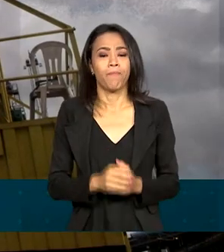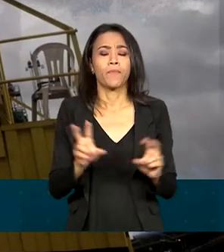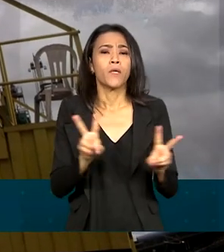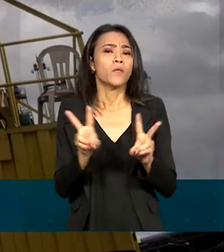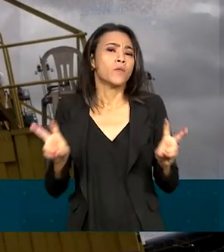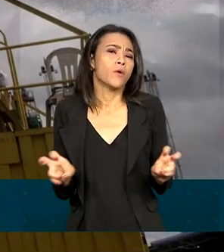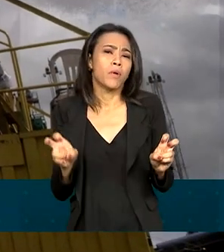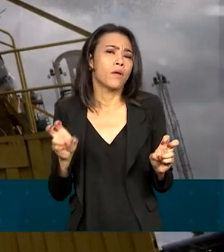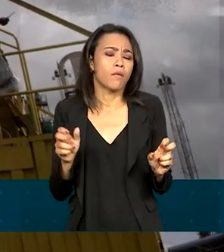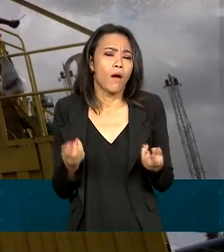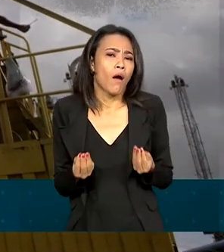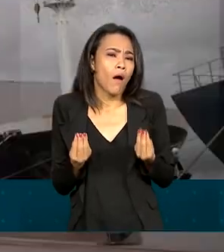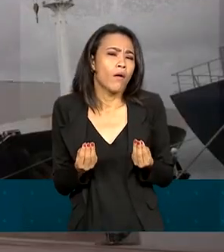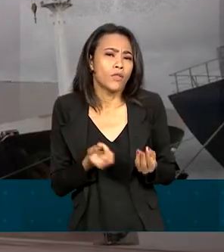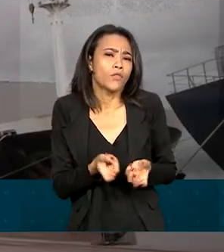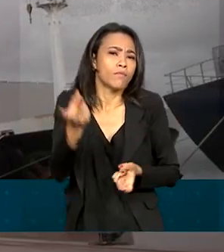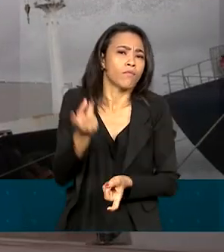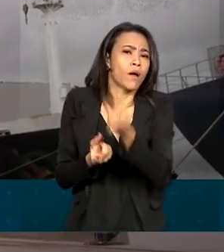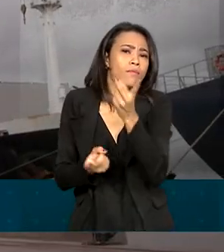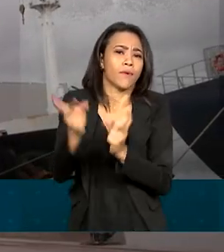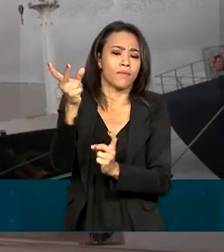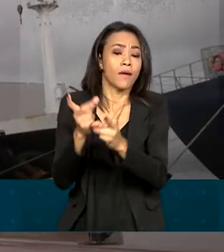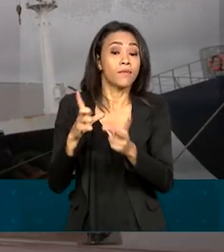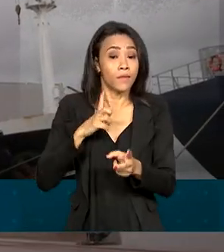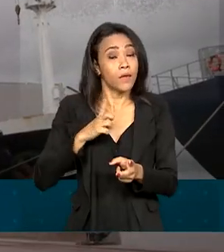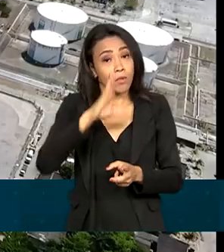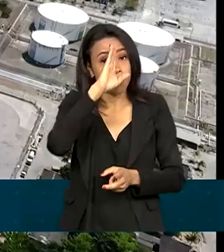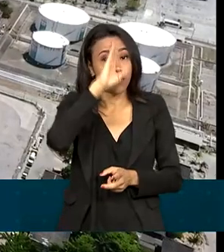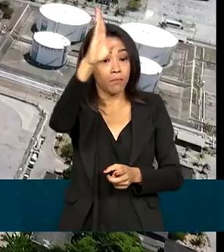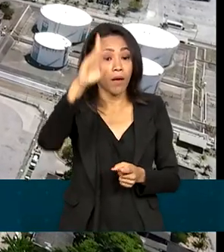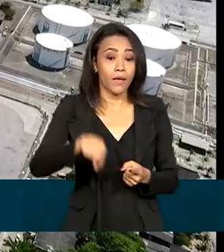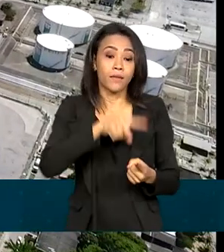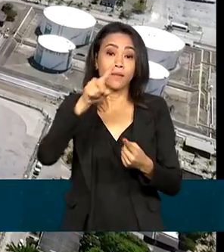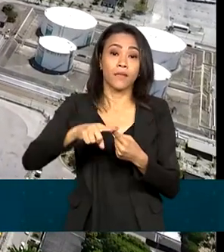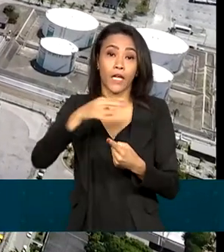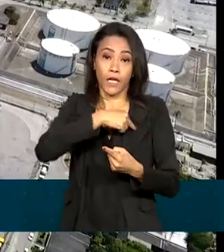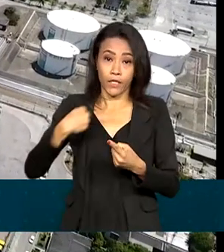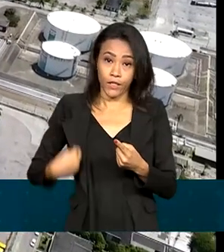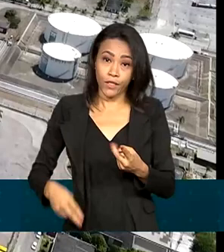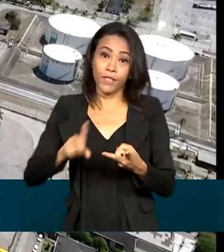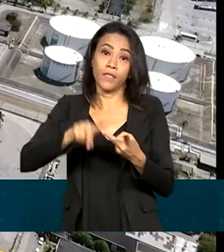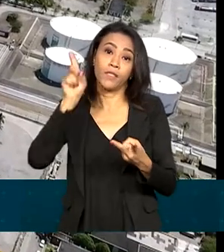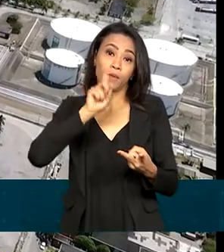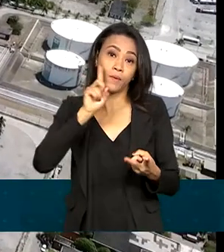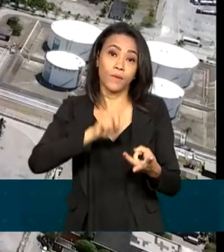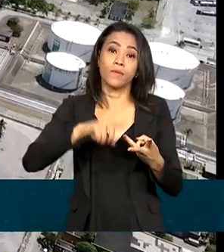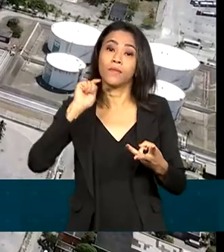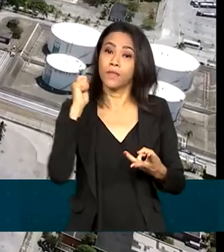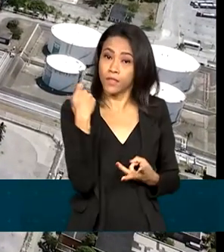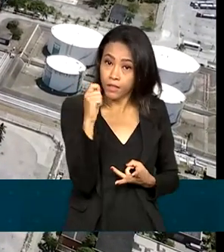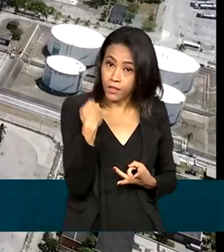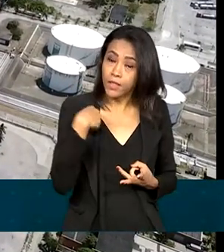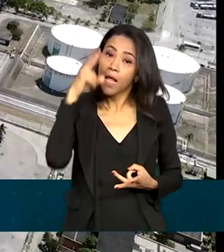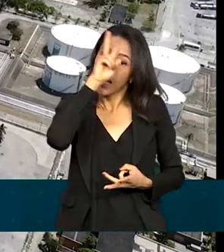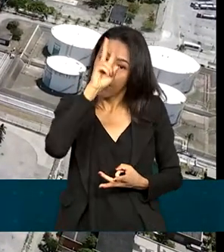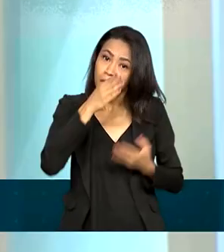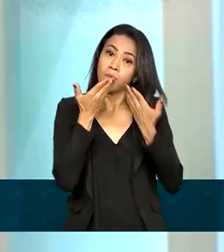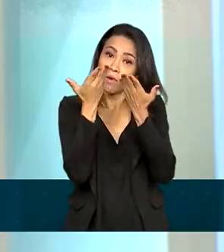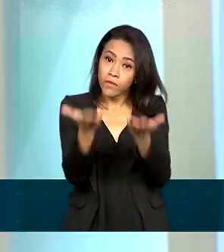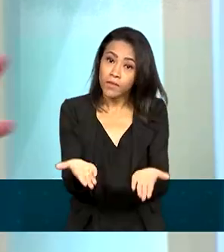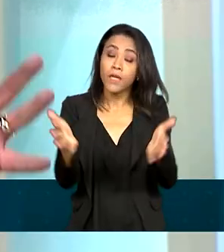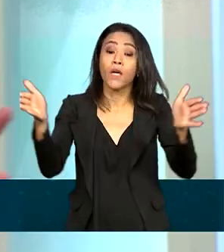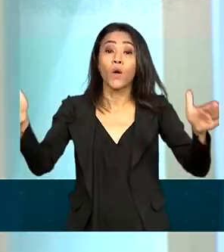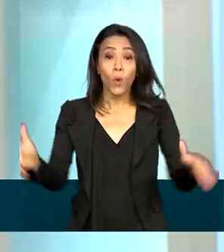destinos, de destinação, nós temos, então, alguns destaques, que são a China, os Estados Unidos e a Argentina. Lembrando ao nosso espectador que,